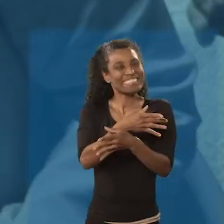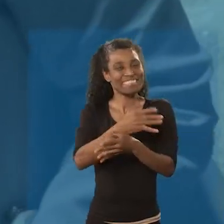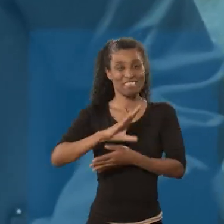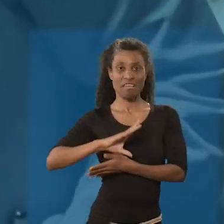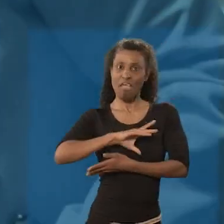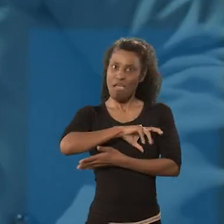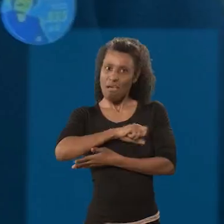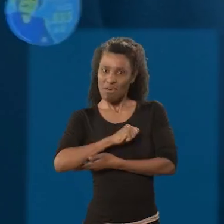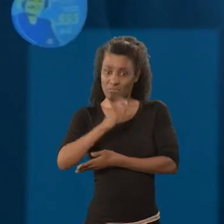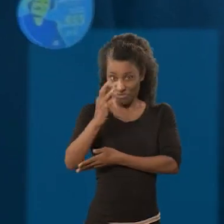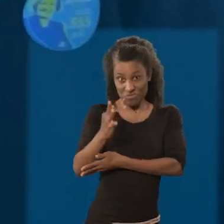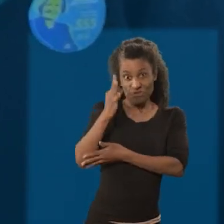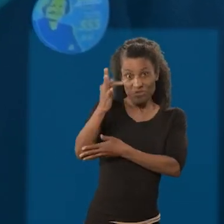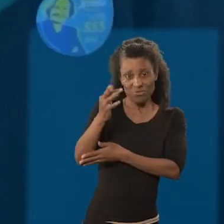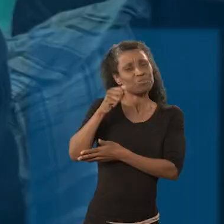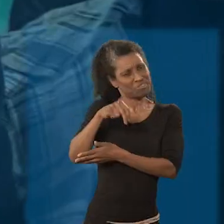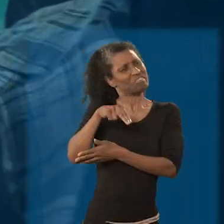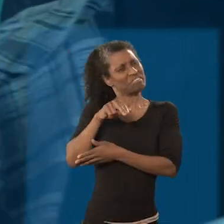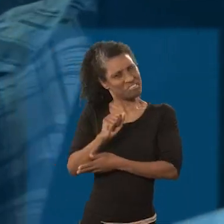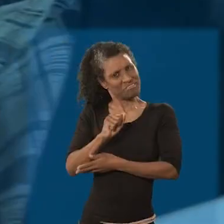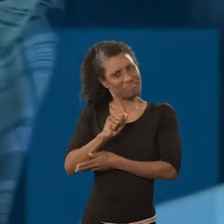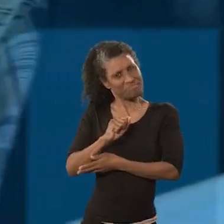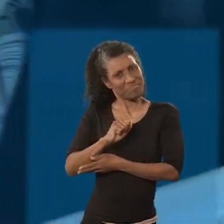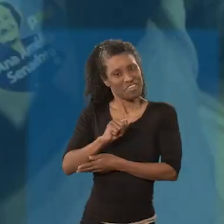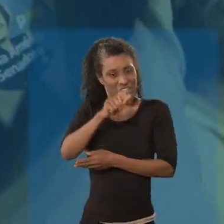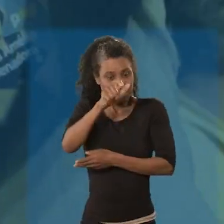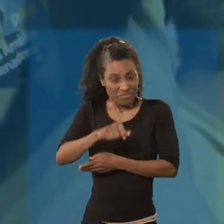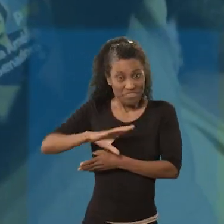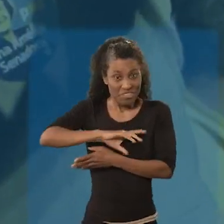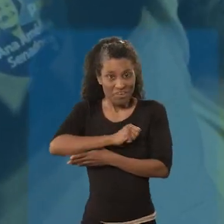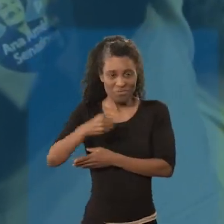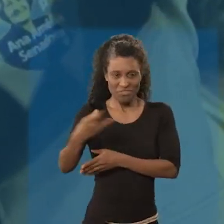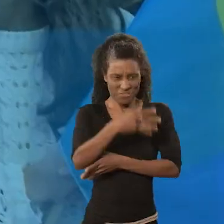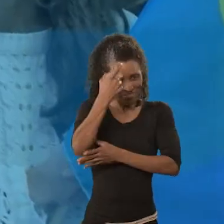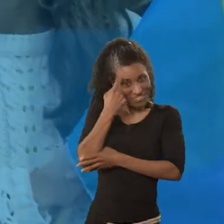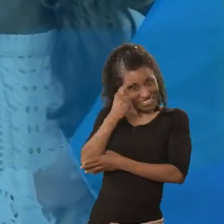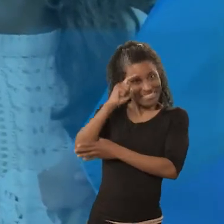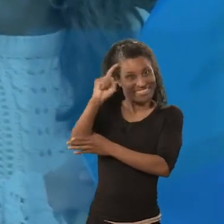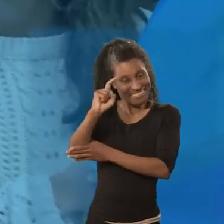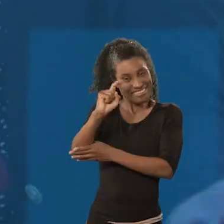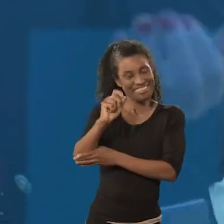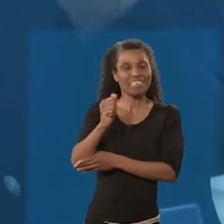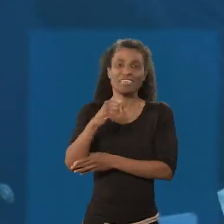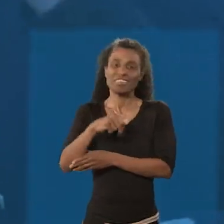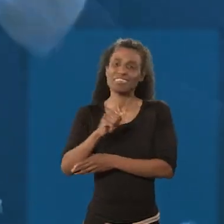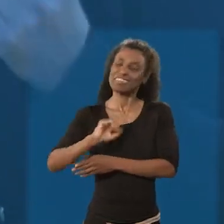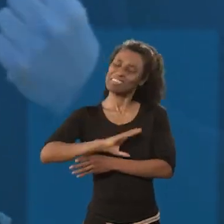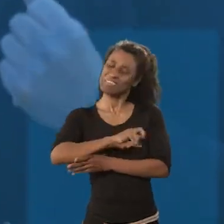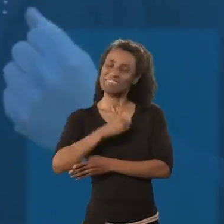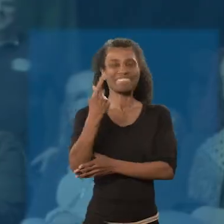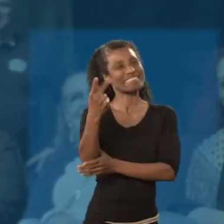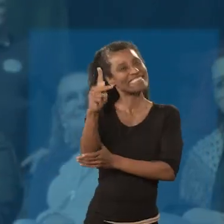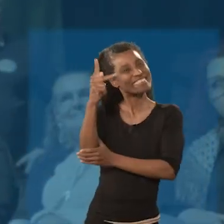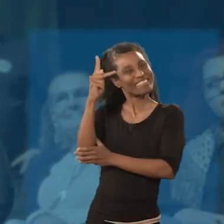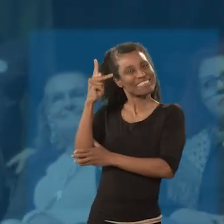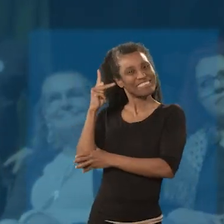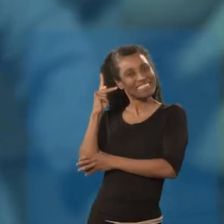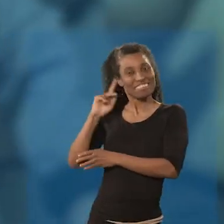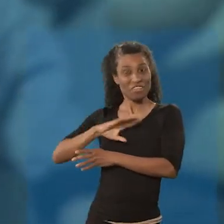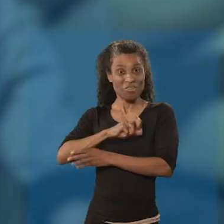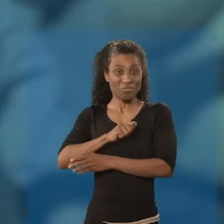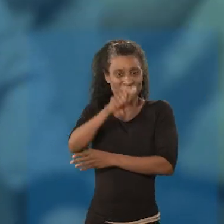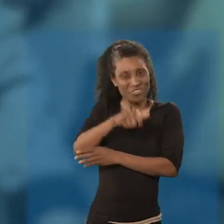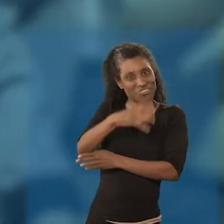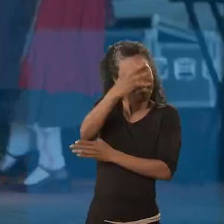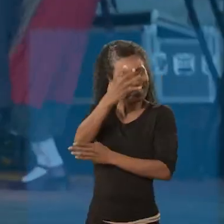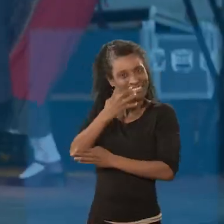Quem ama o futuro, Ana? Quem ama uma nova ideia? Quem ama a história, Ana? Quem ama